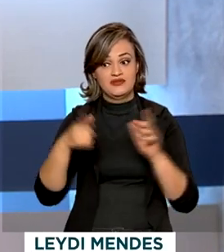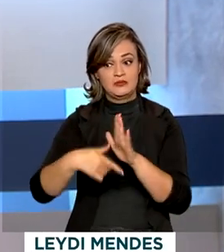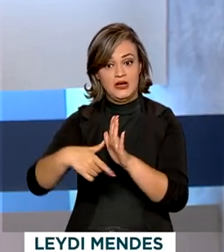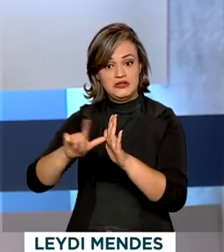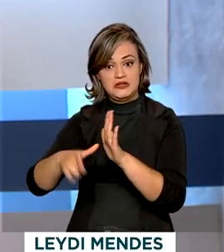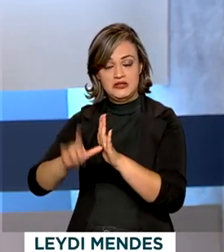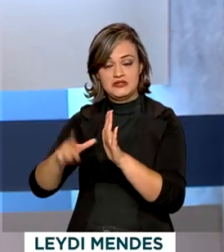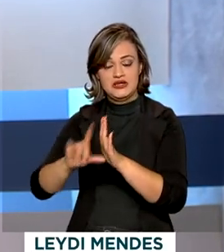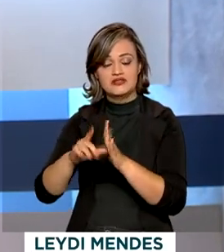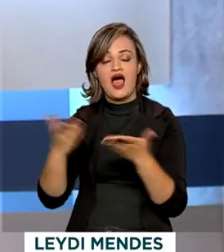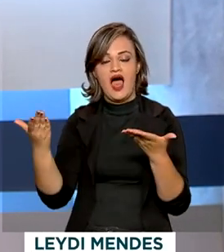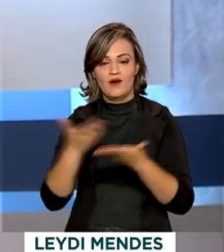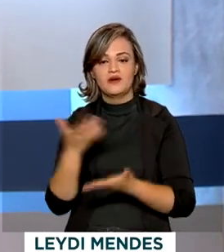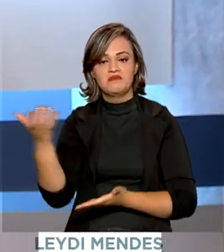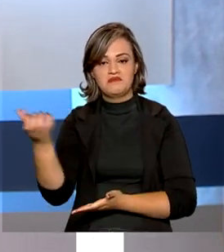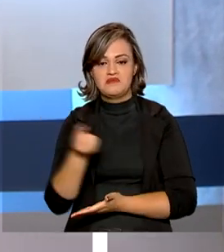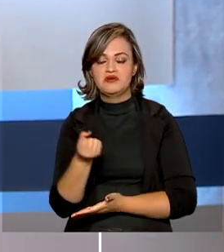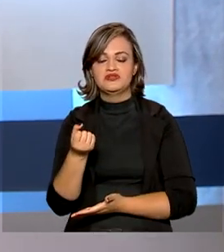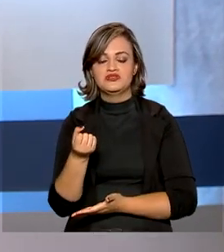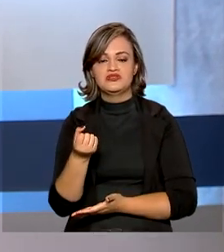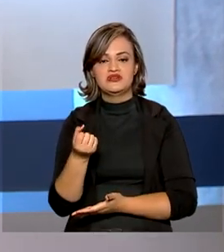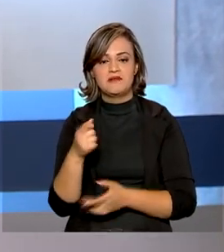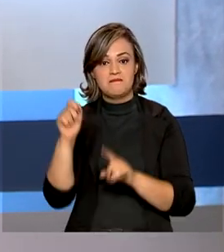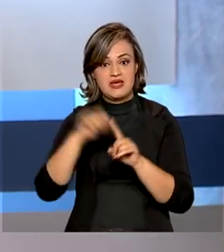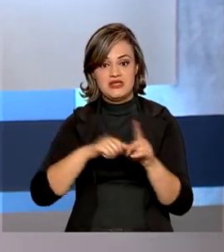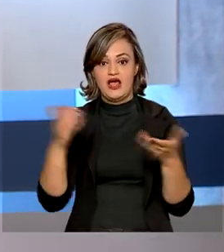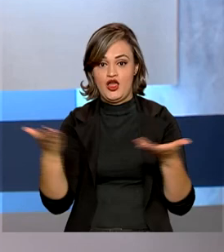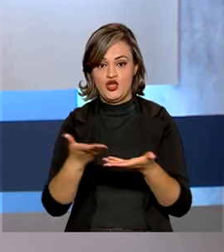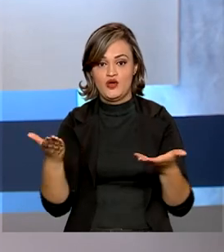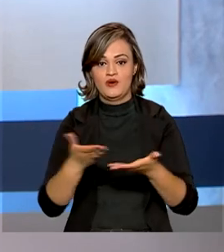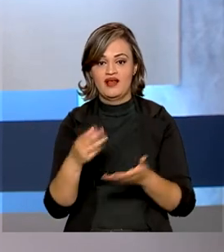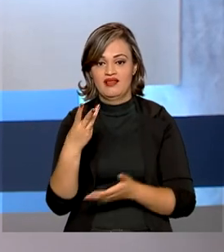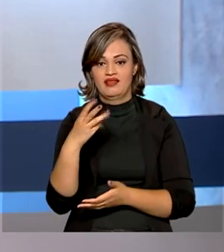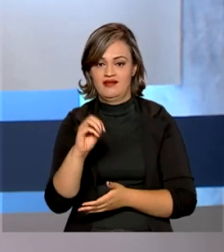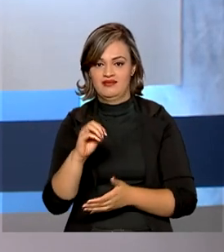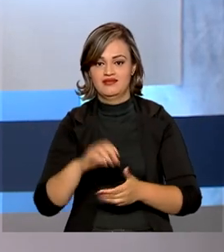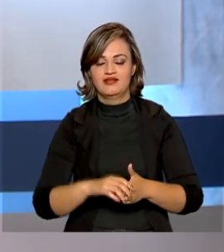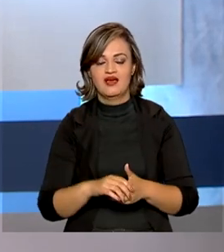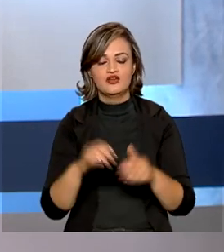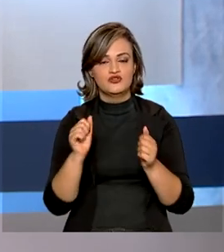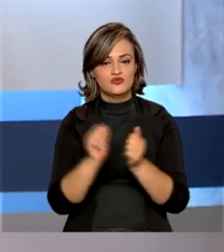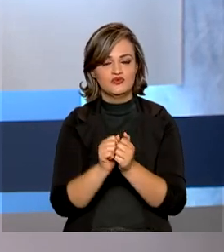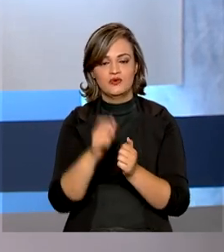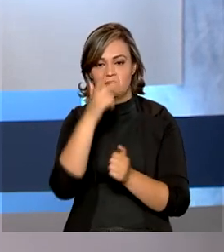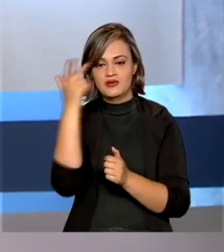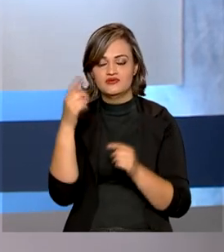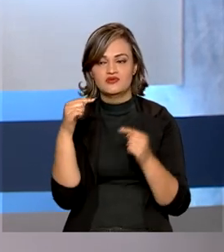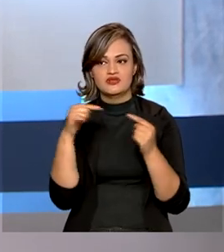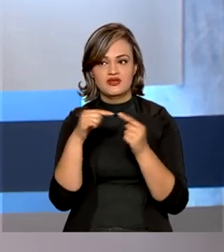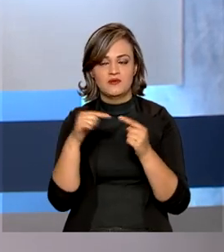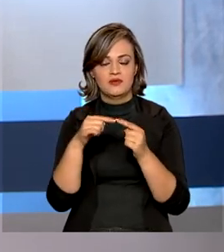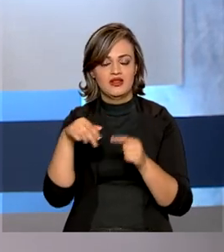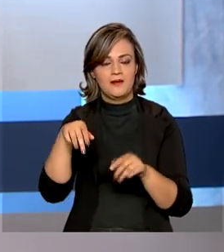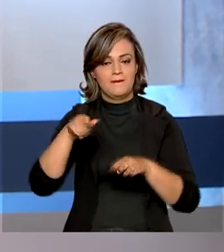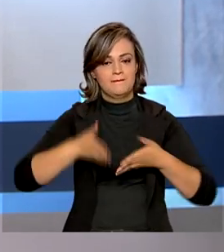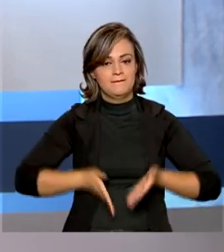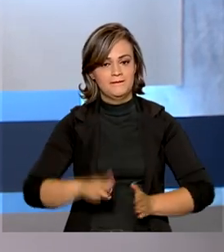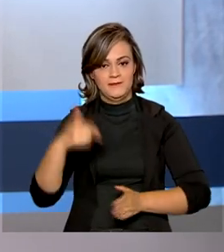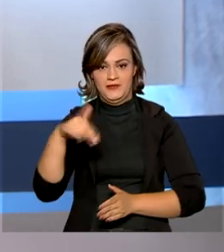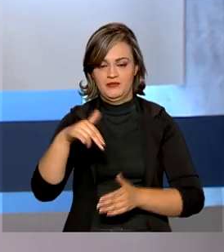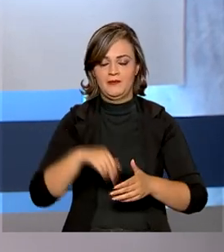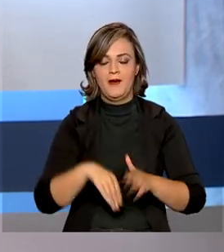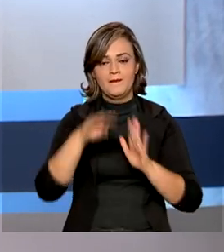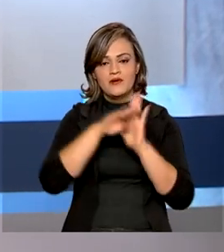antecipação passam a ter direito à terceira parcela ainda neste mês, no dia 30, junto com quem faz aniversário em novembro. O novo